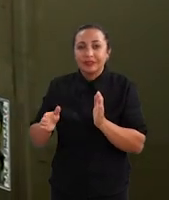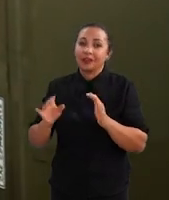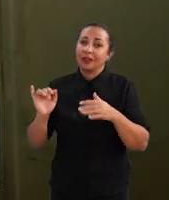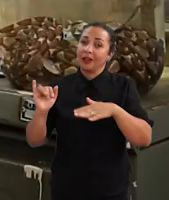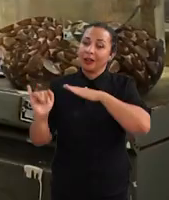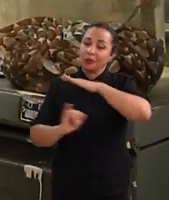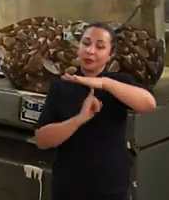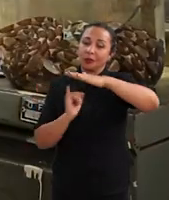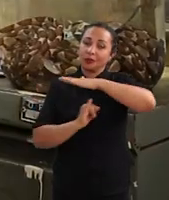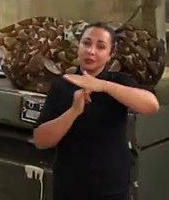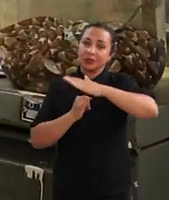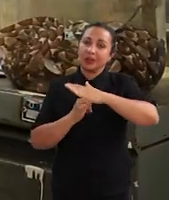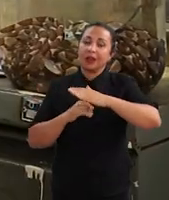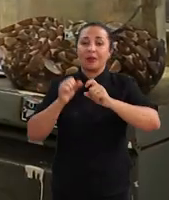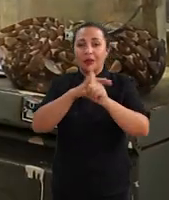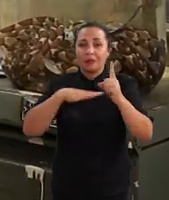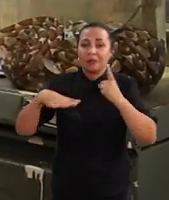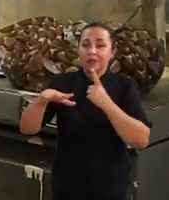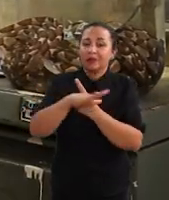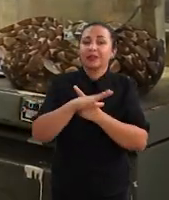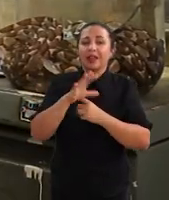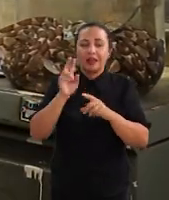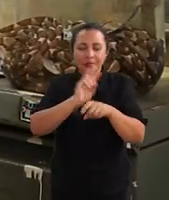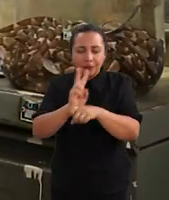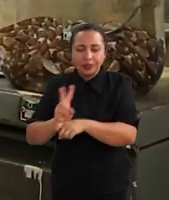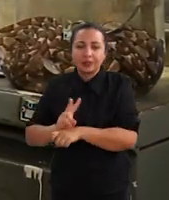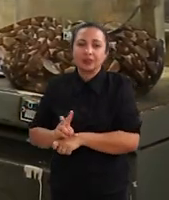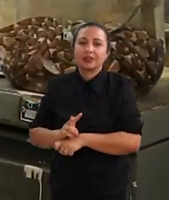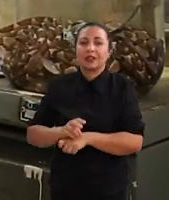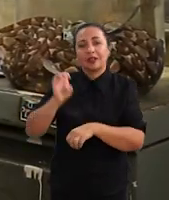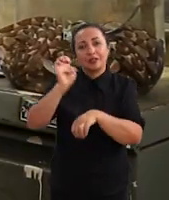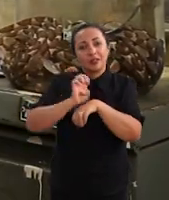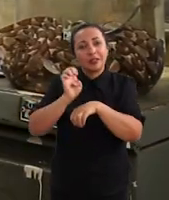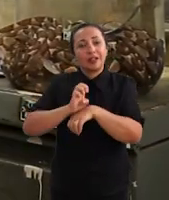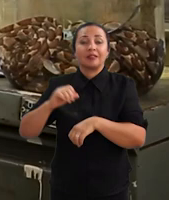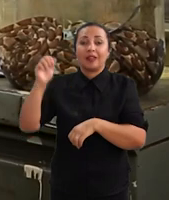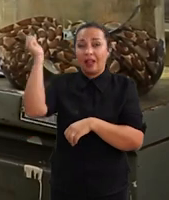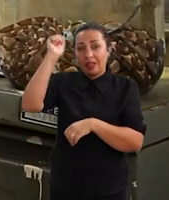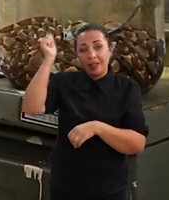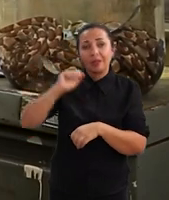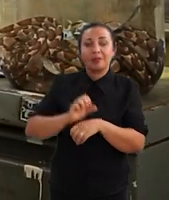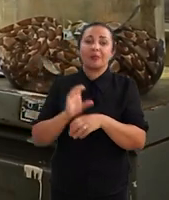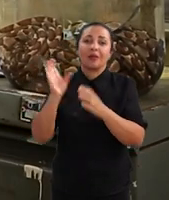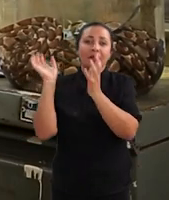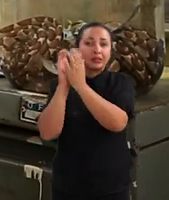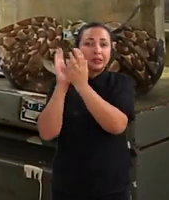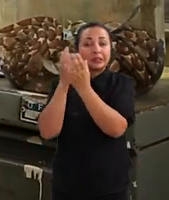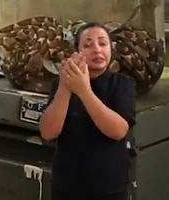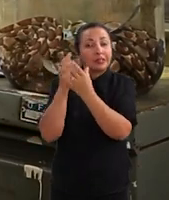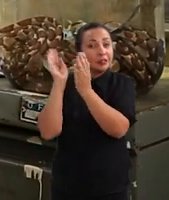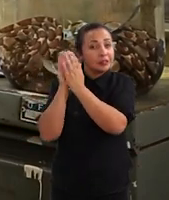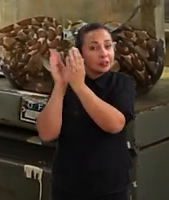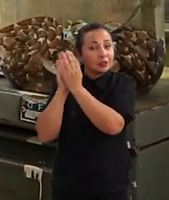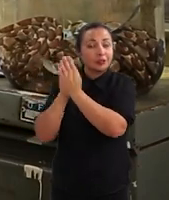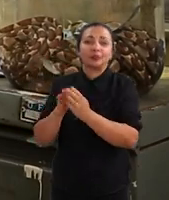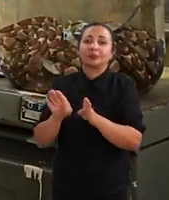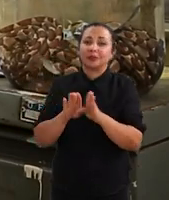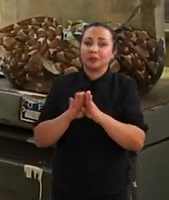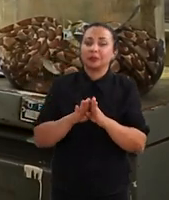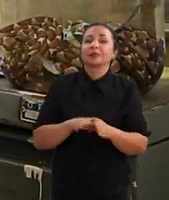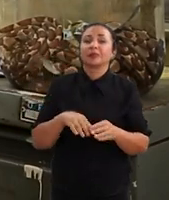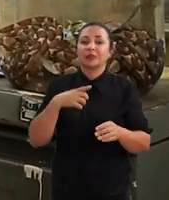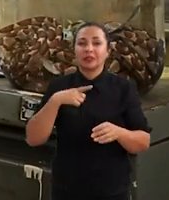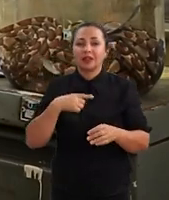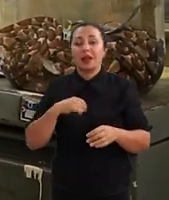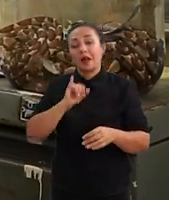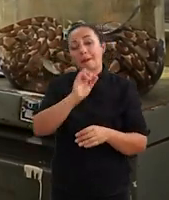ambientais, fiscalizadores, tanto locais do estado do Alagoas, do Sergipe, eventualmente, Pernambuco e os nacionais,